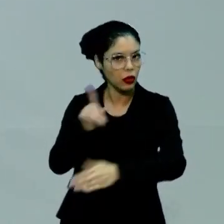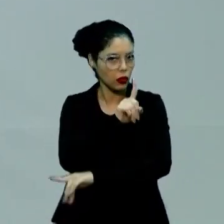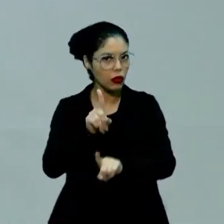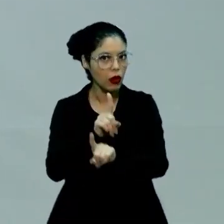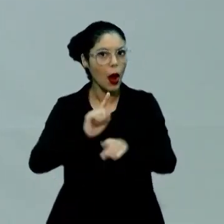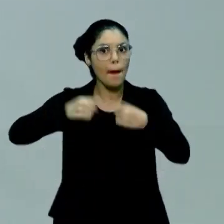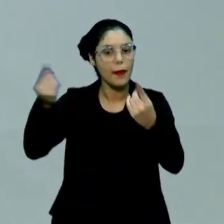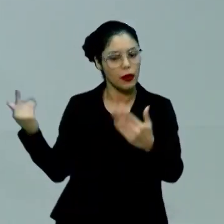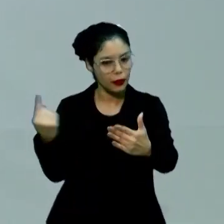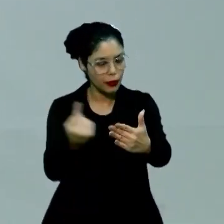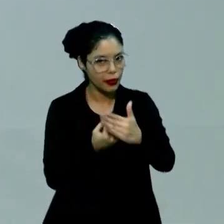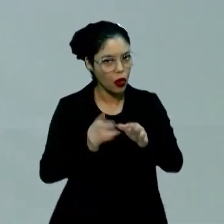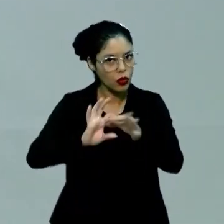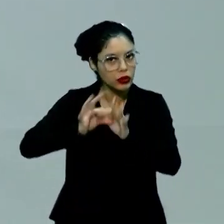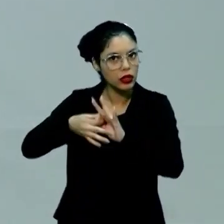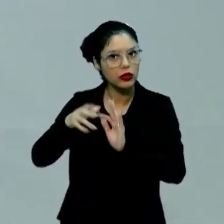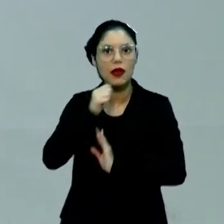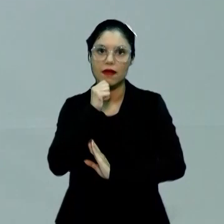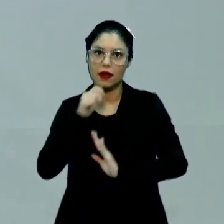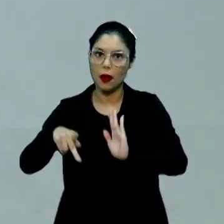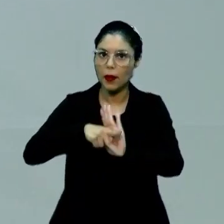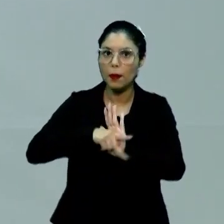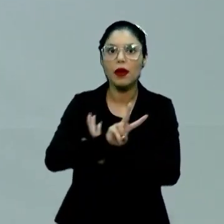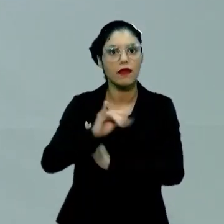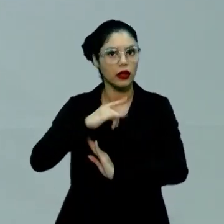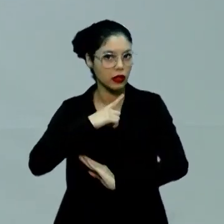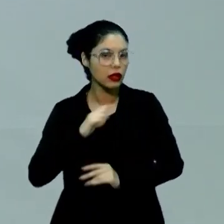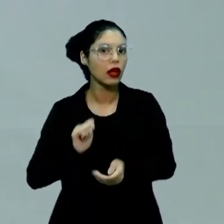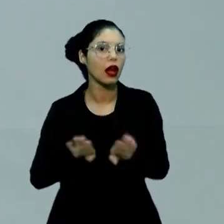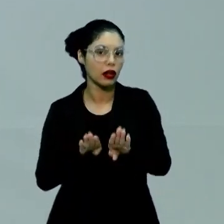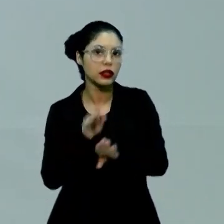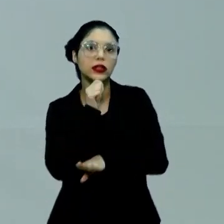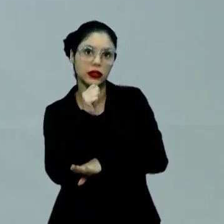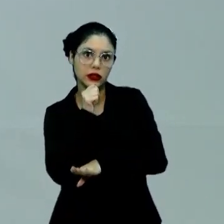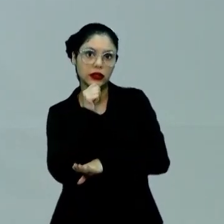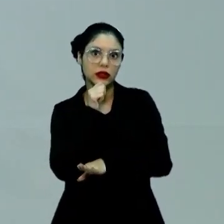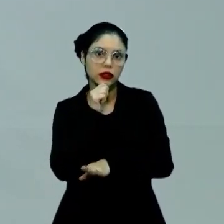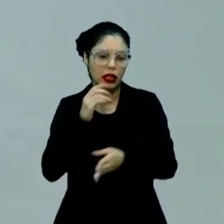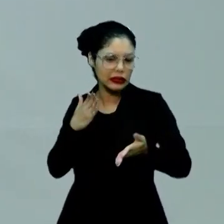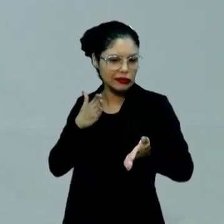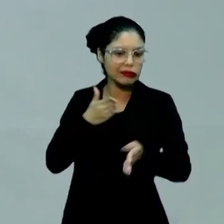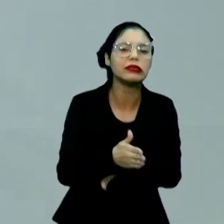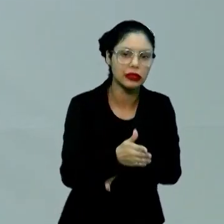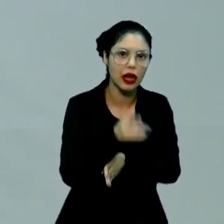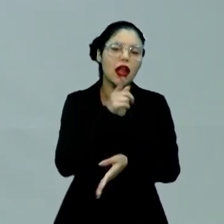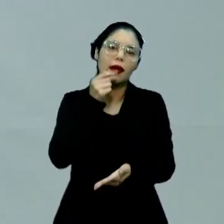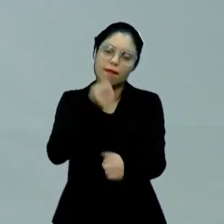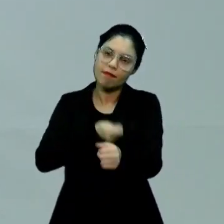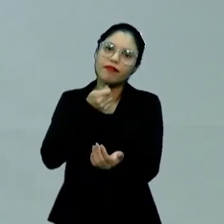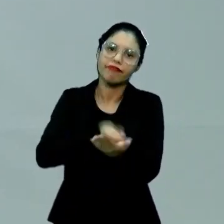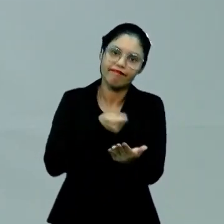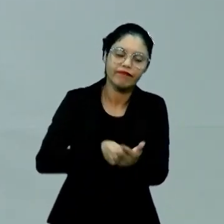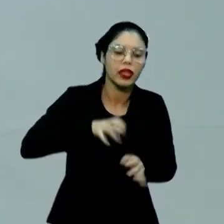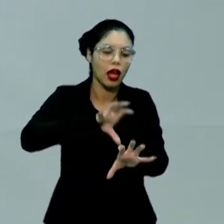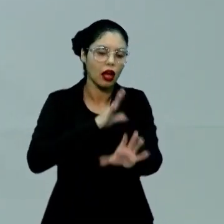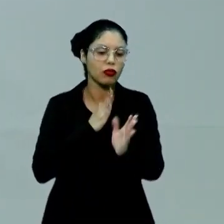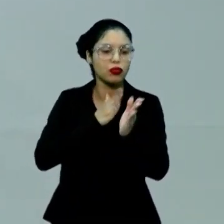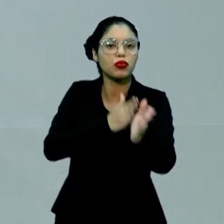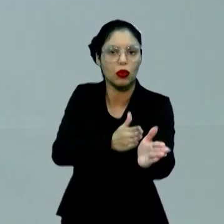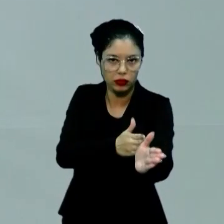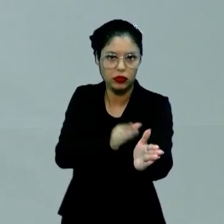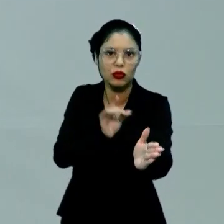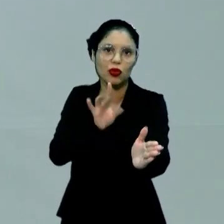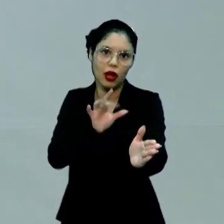não é porque está inserido em um contexto que, efetivamente, você vai estar condicionado e condenado a exercer e ser, efetivamente,